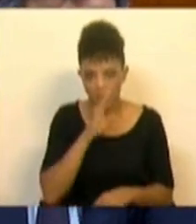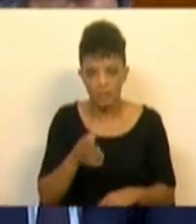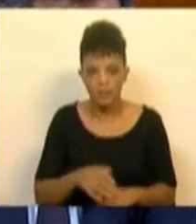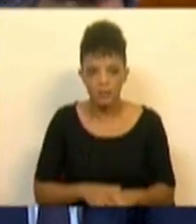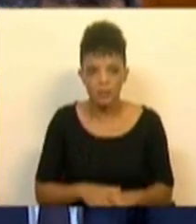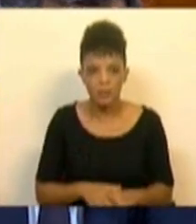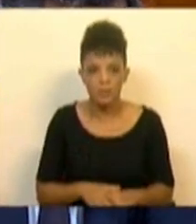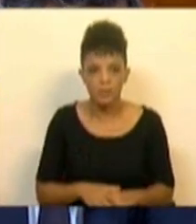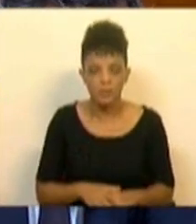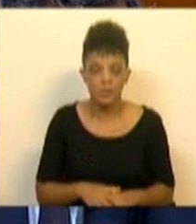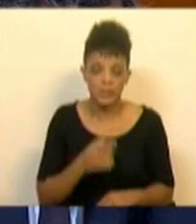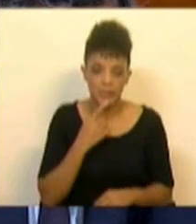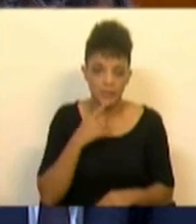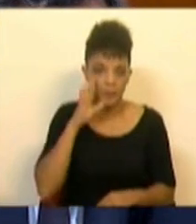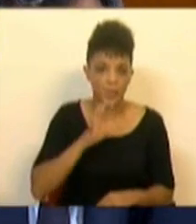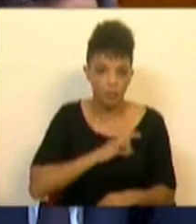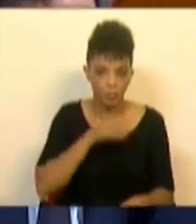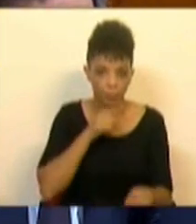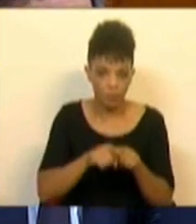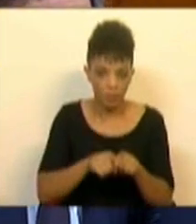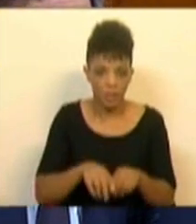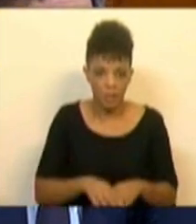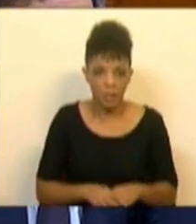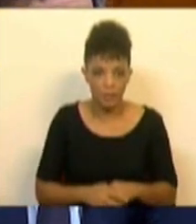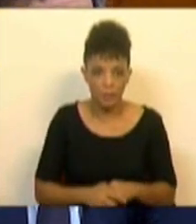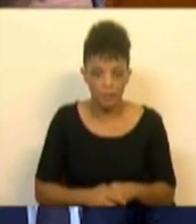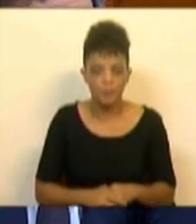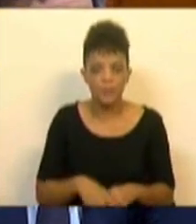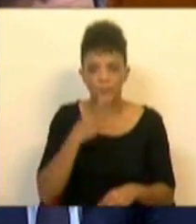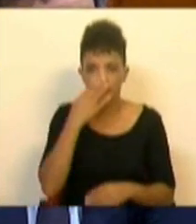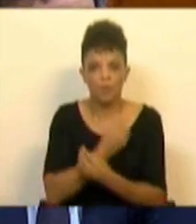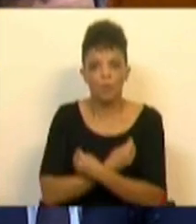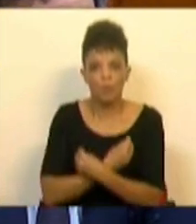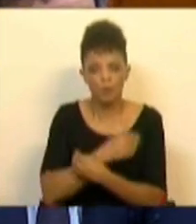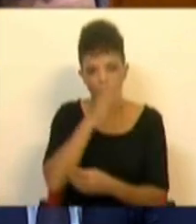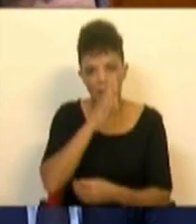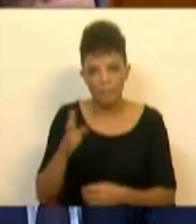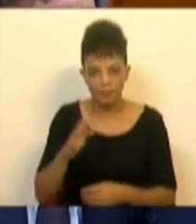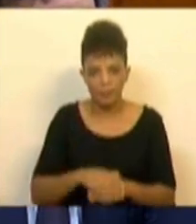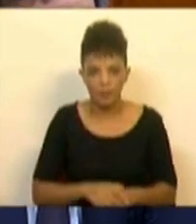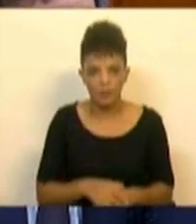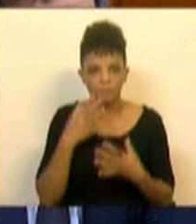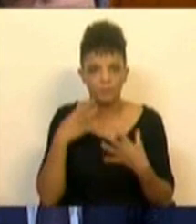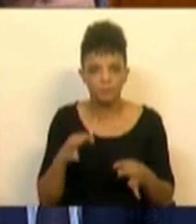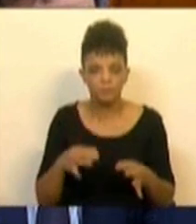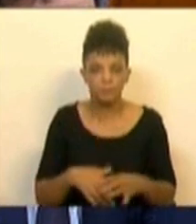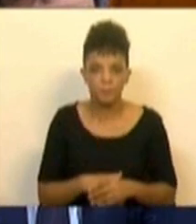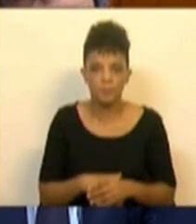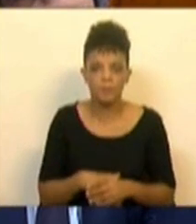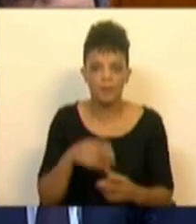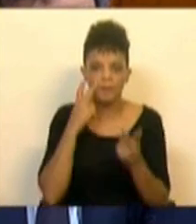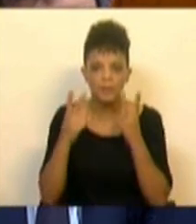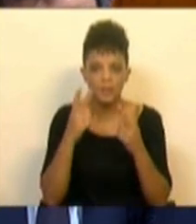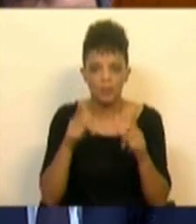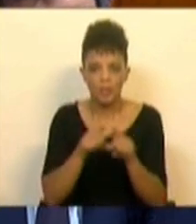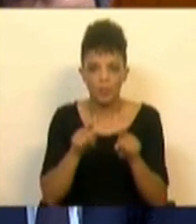de, ou melhor, pela voz da Sra. Deputada, o Bloco de Esquerda tem o hábito de, normalmente, ter uma